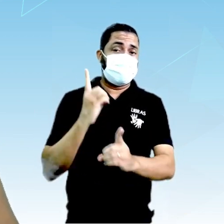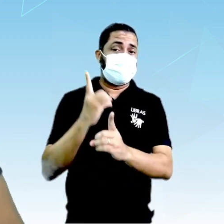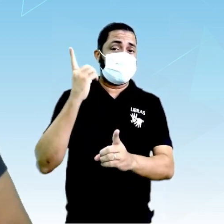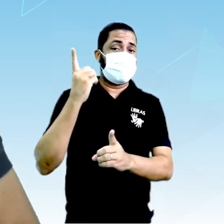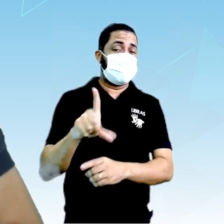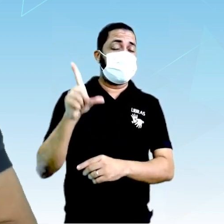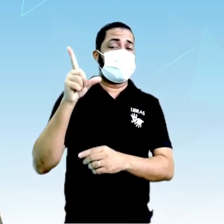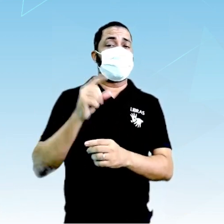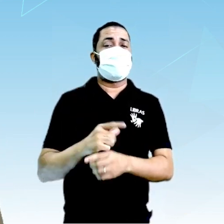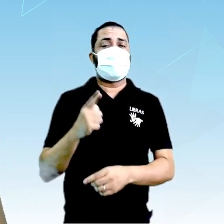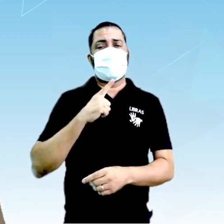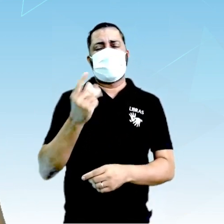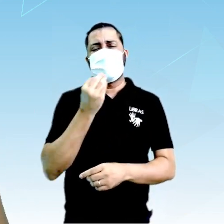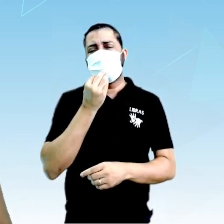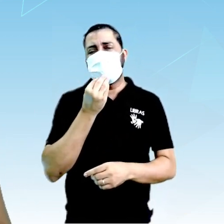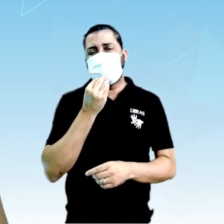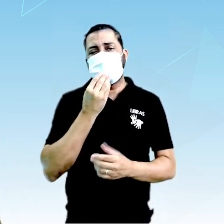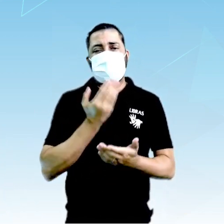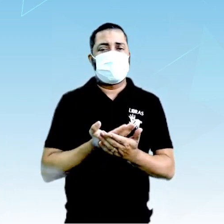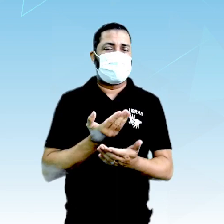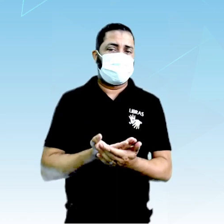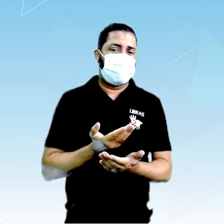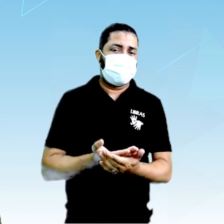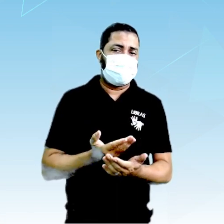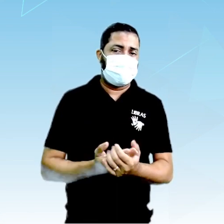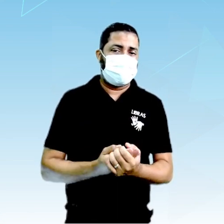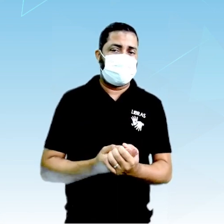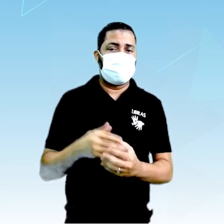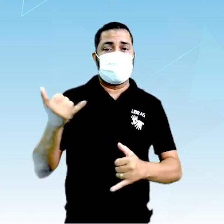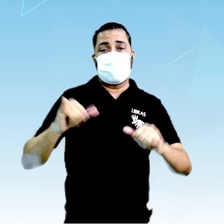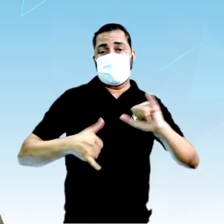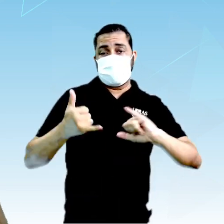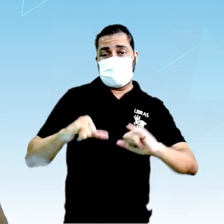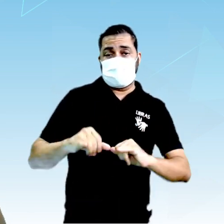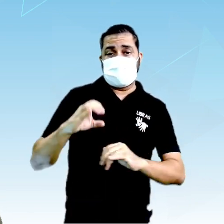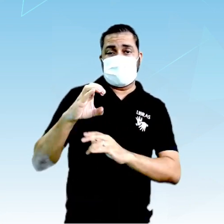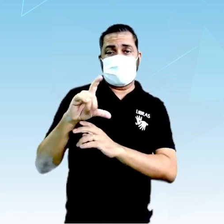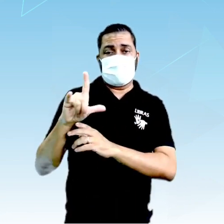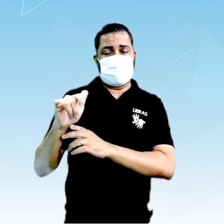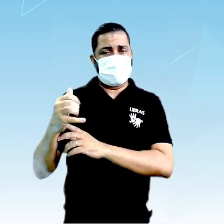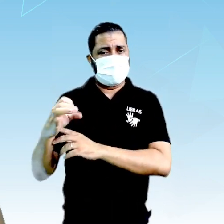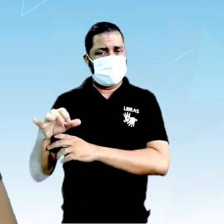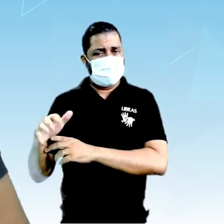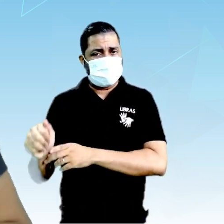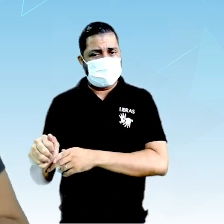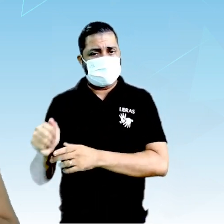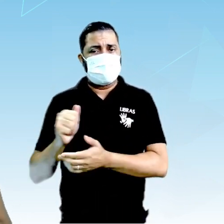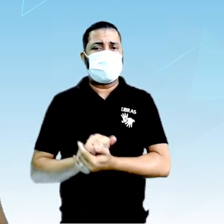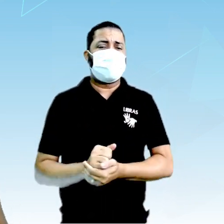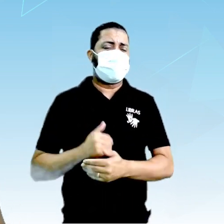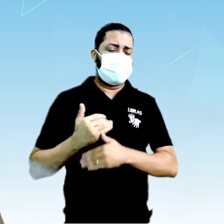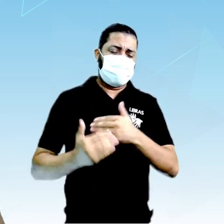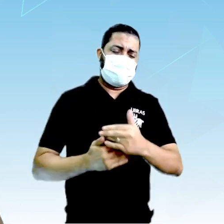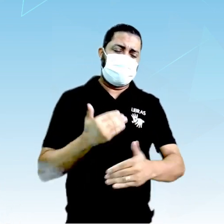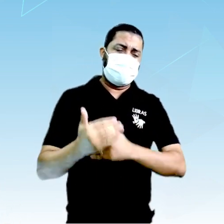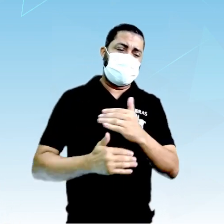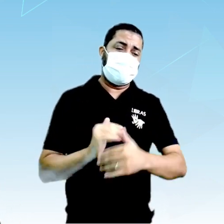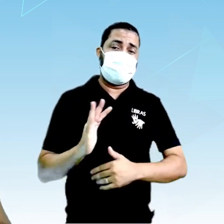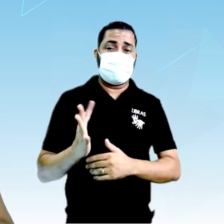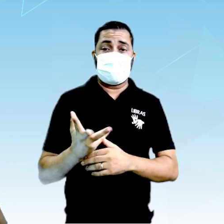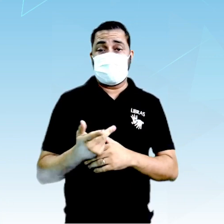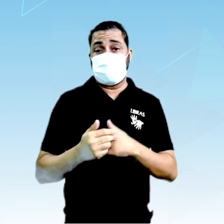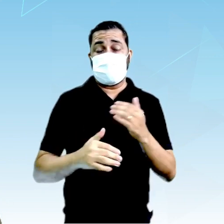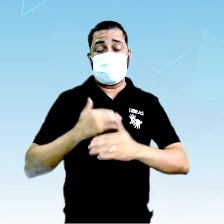para ter a oportunidade de estudar sobre a química clássica, a química moderna, todo o processo de